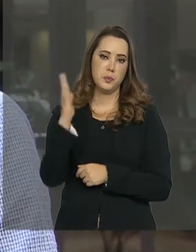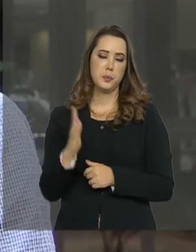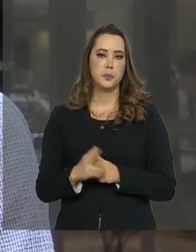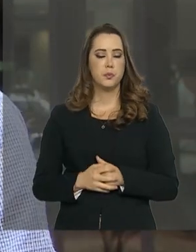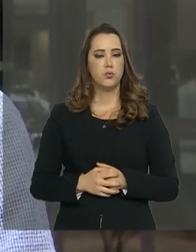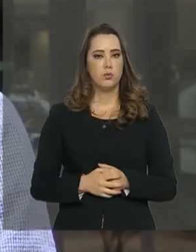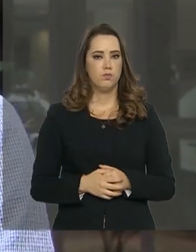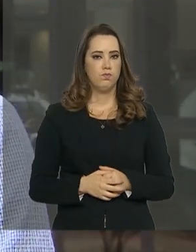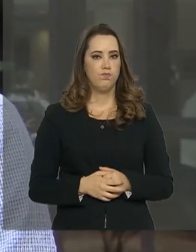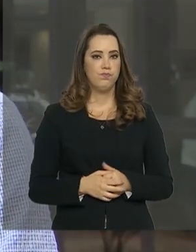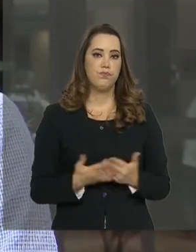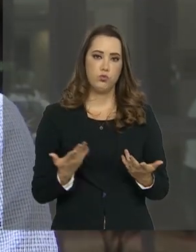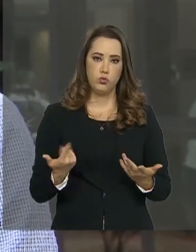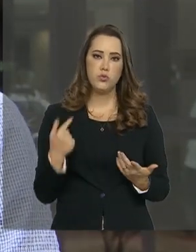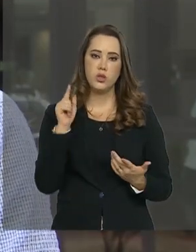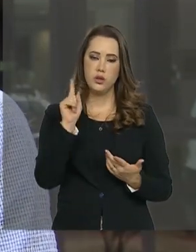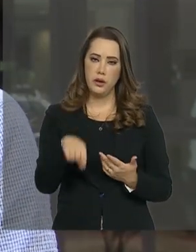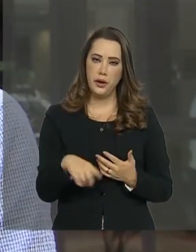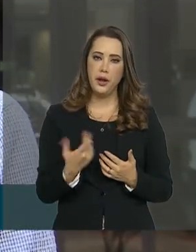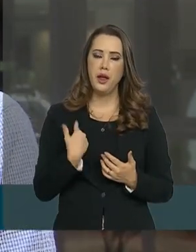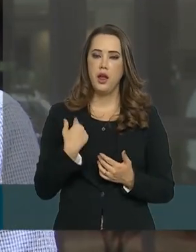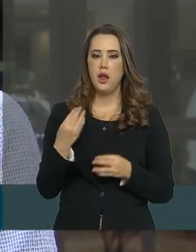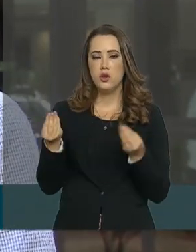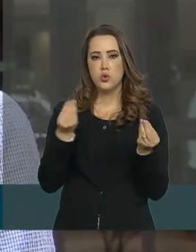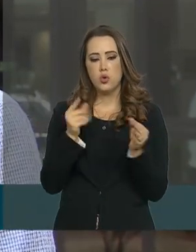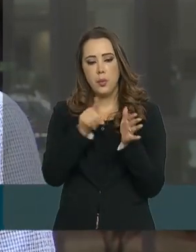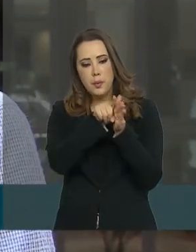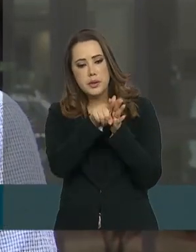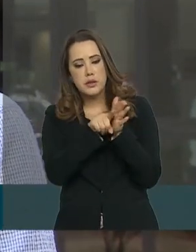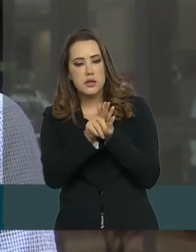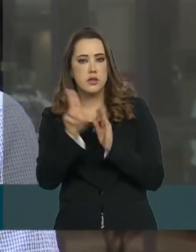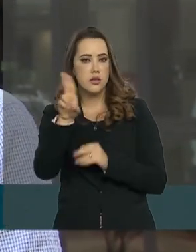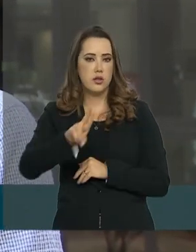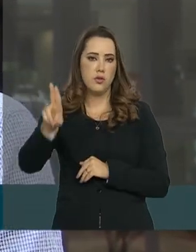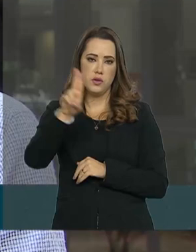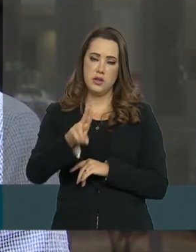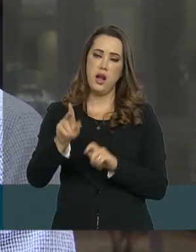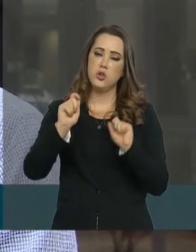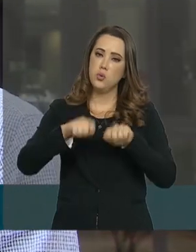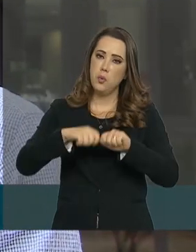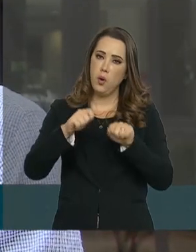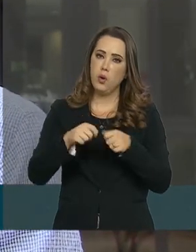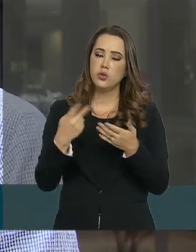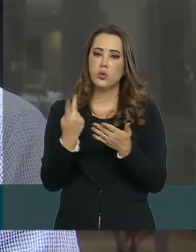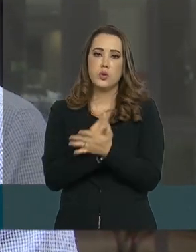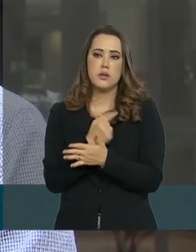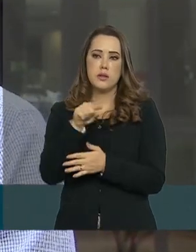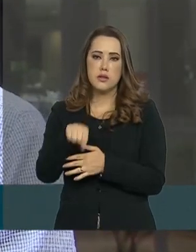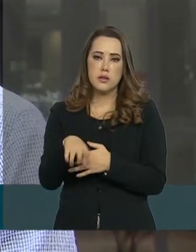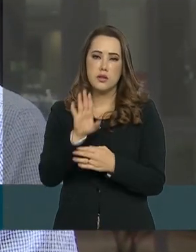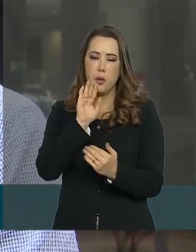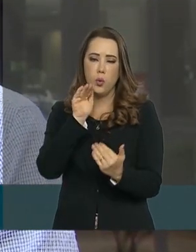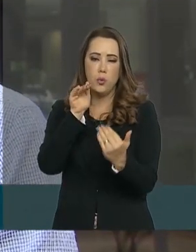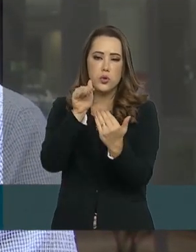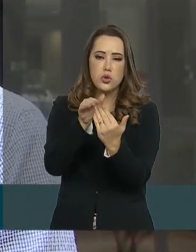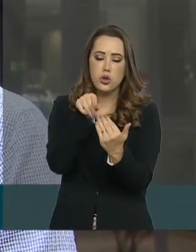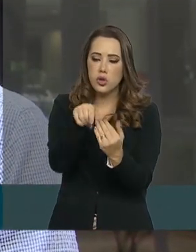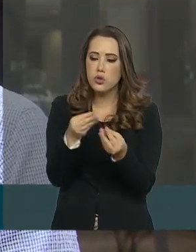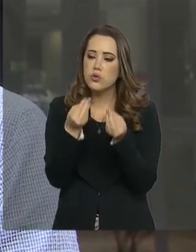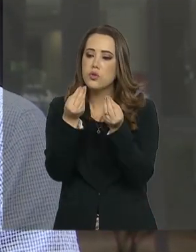Uma situação de extensão clara de como a pesquisa da universidade deve ser feita no sentido de atender